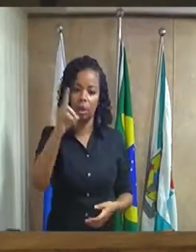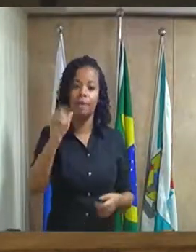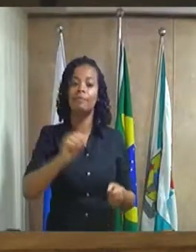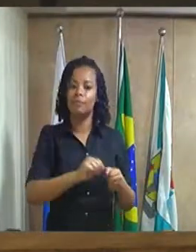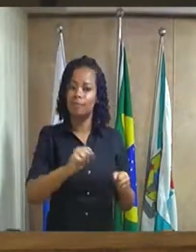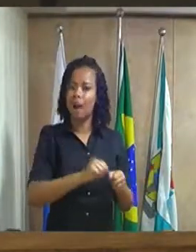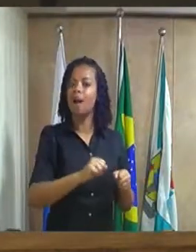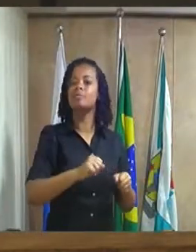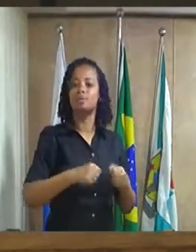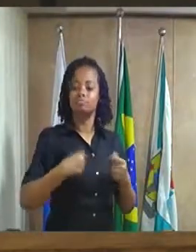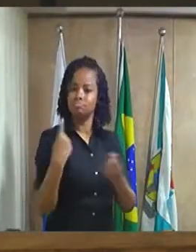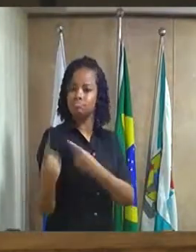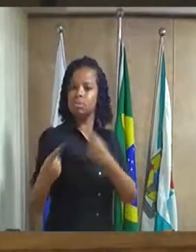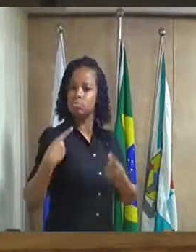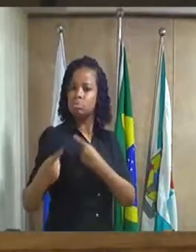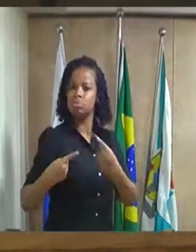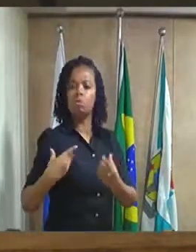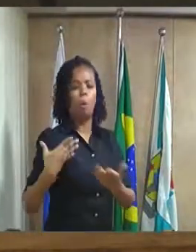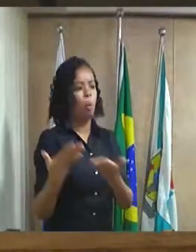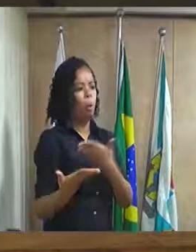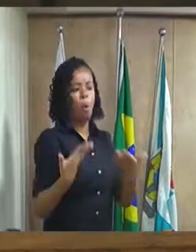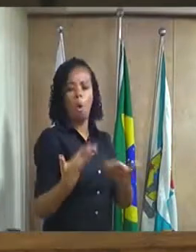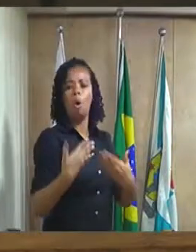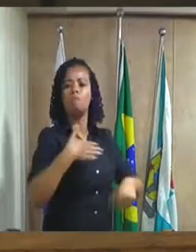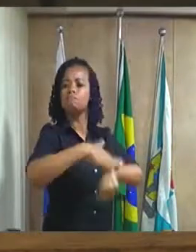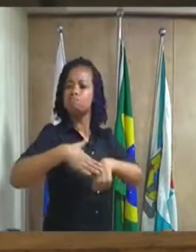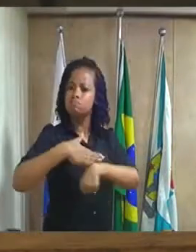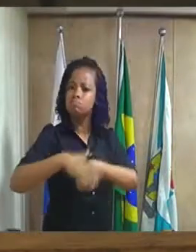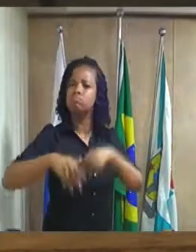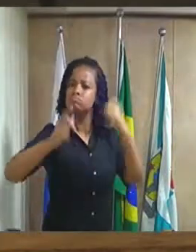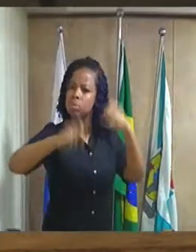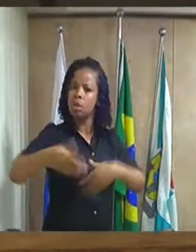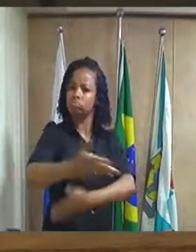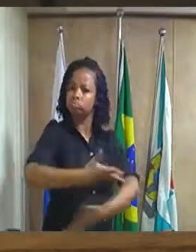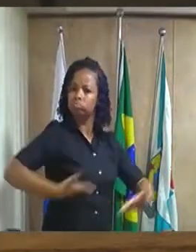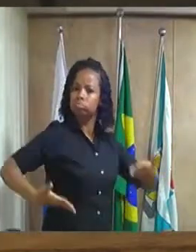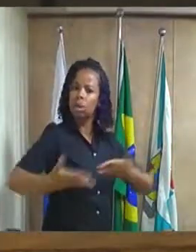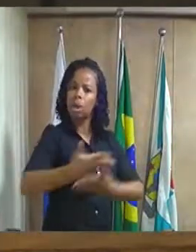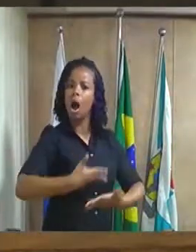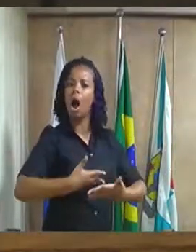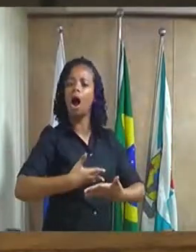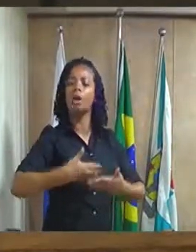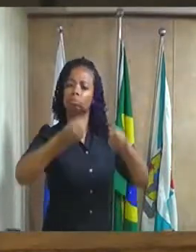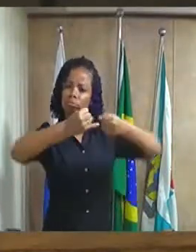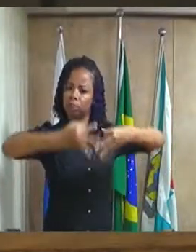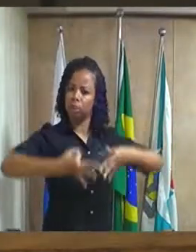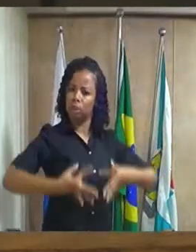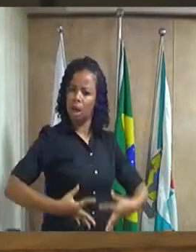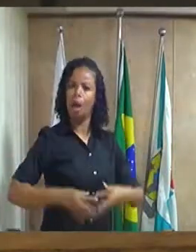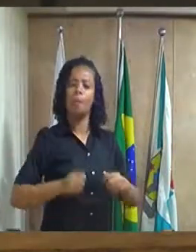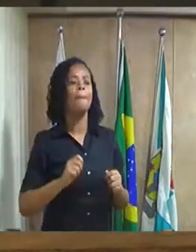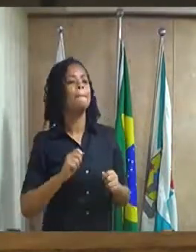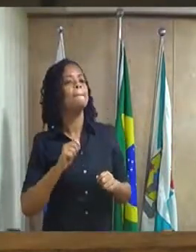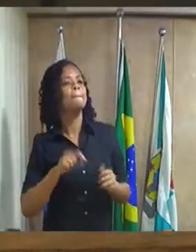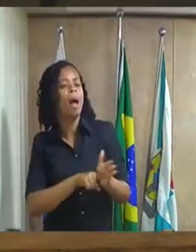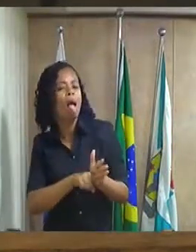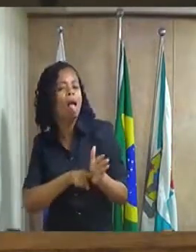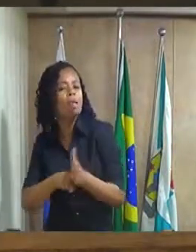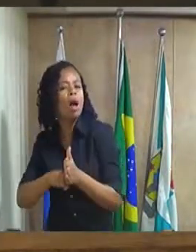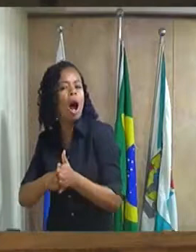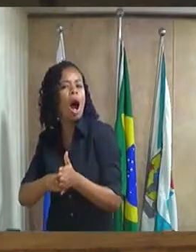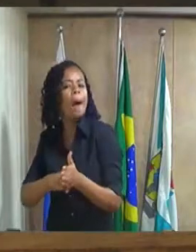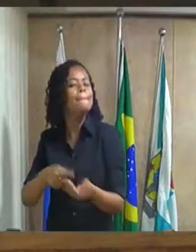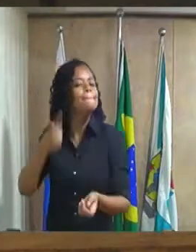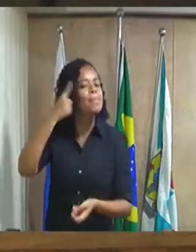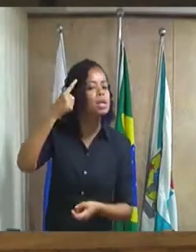para que nós tenhamos sim essa possibilidade de nós nos confrontarmos no campo das